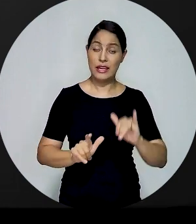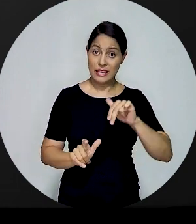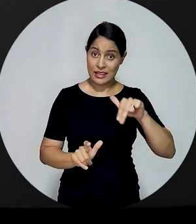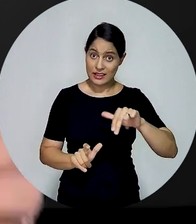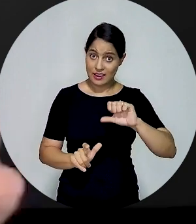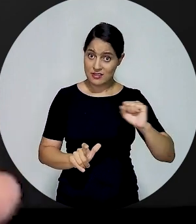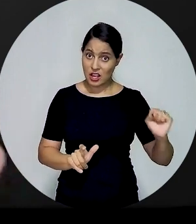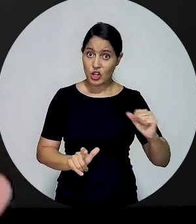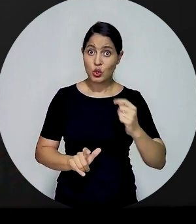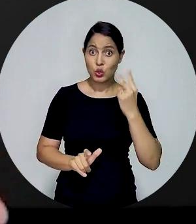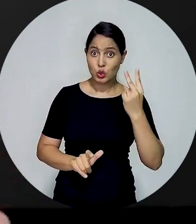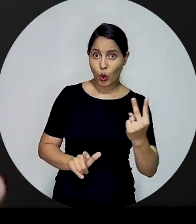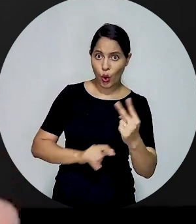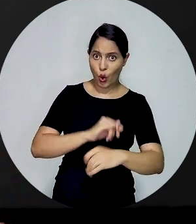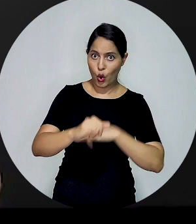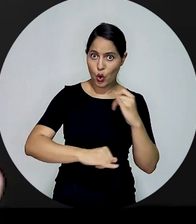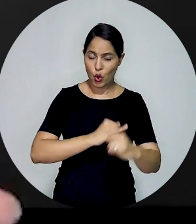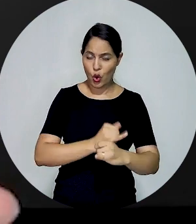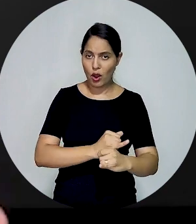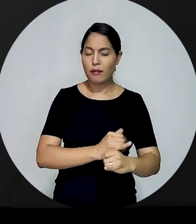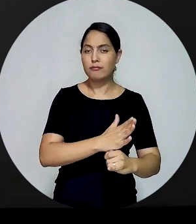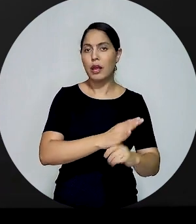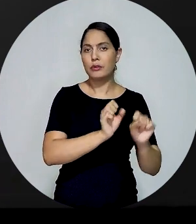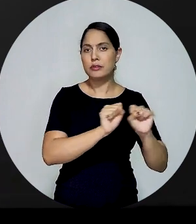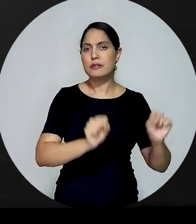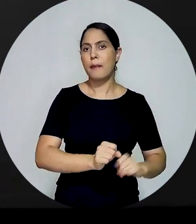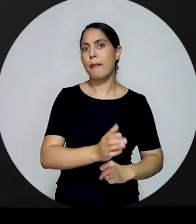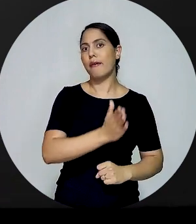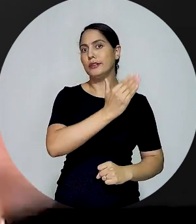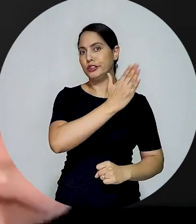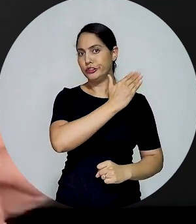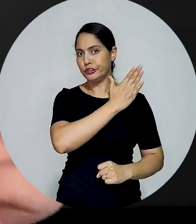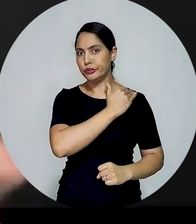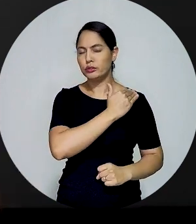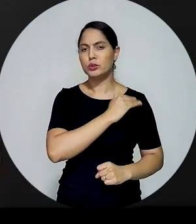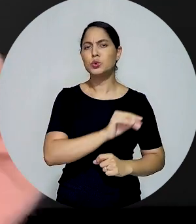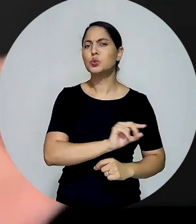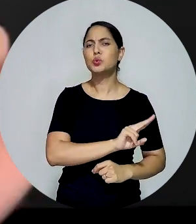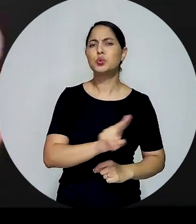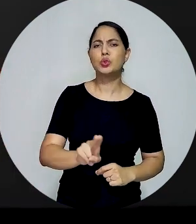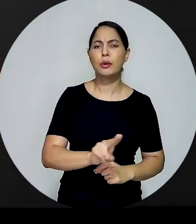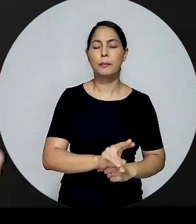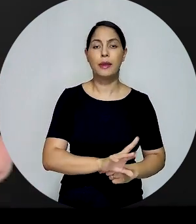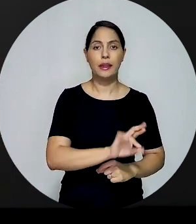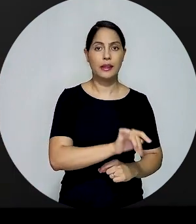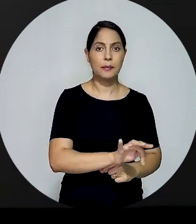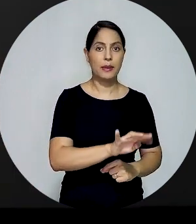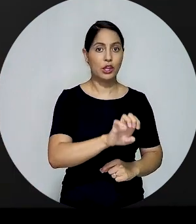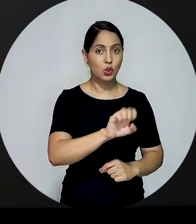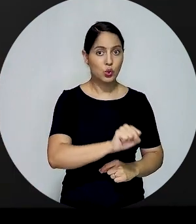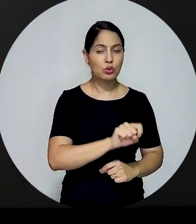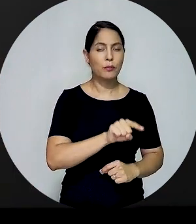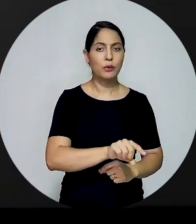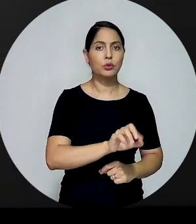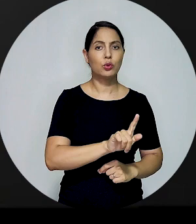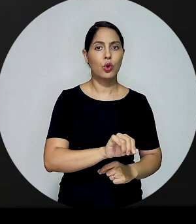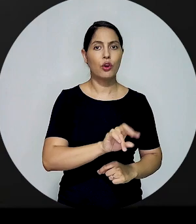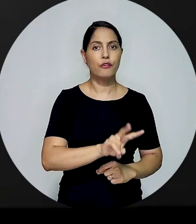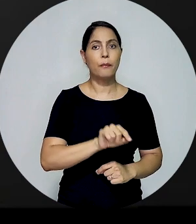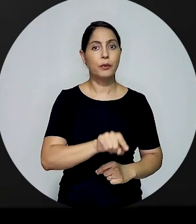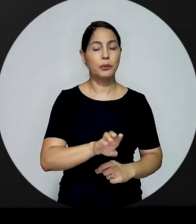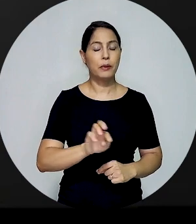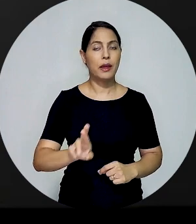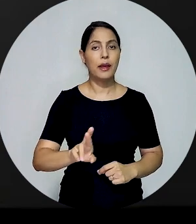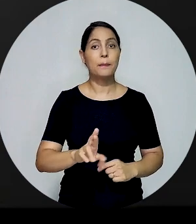é que o INSS tem dois sistemas hoje online. O sistema antigo, que é o requerimentos.inss.gov